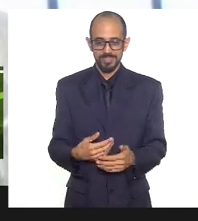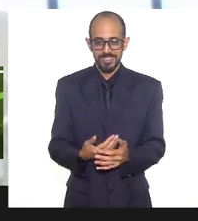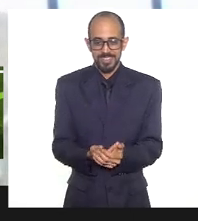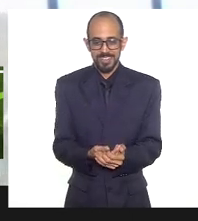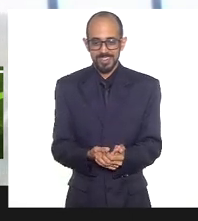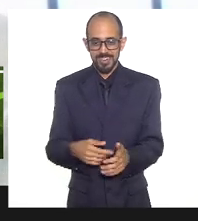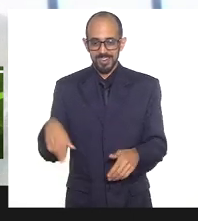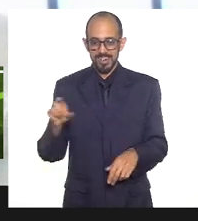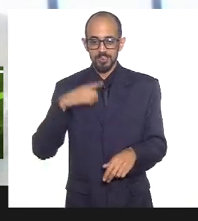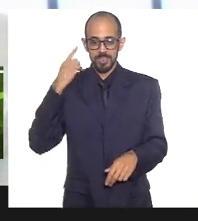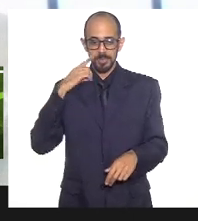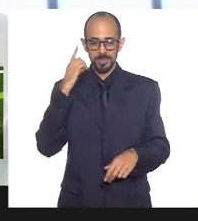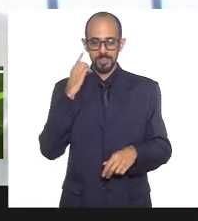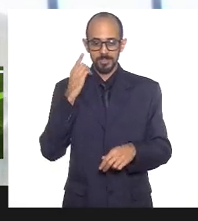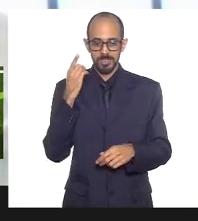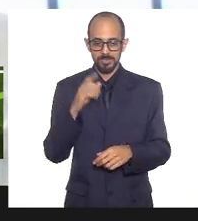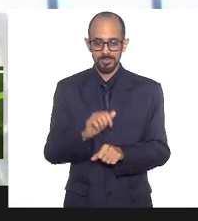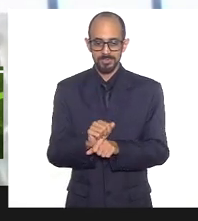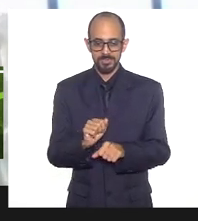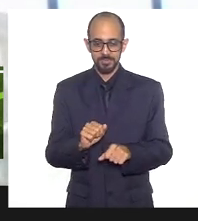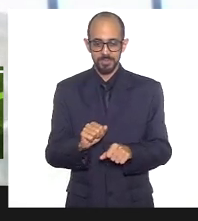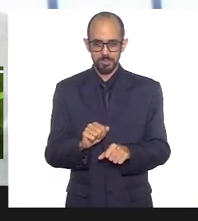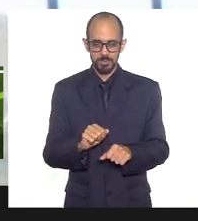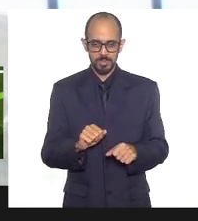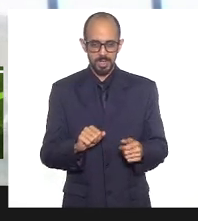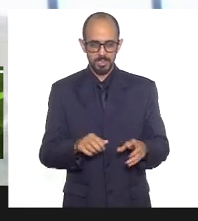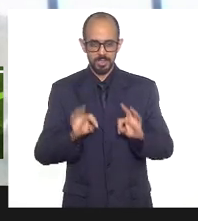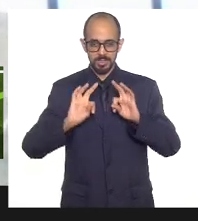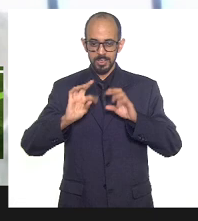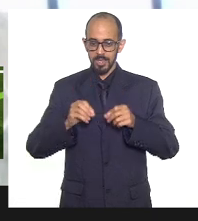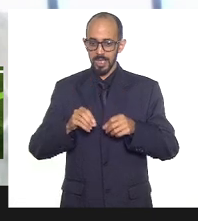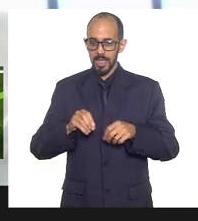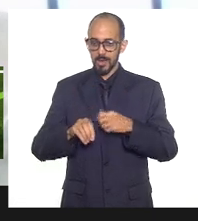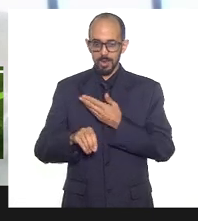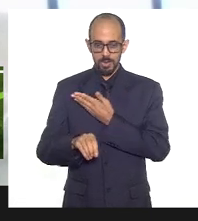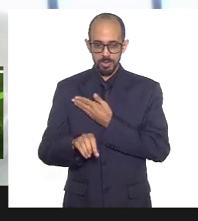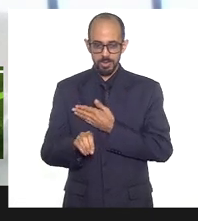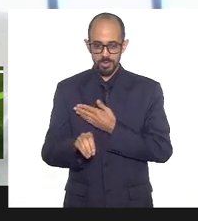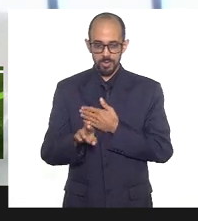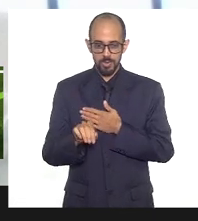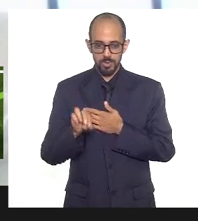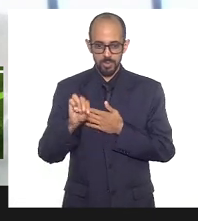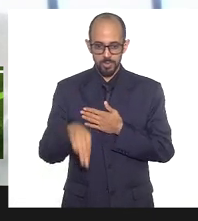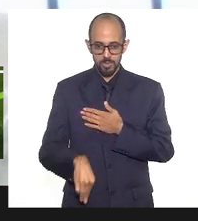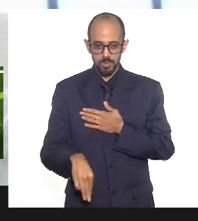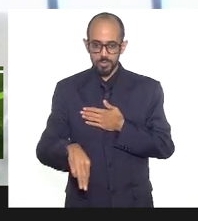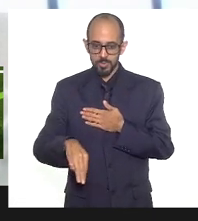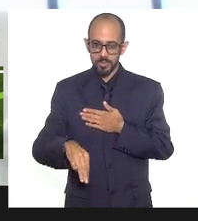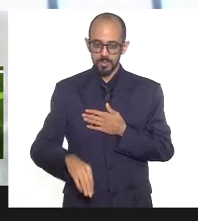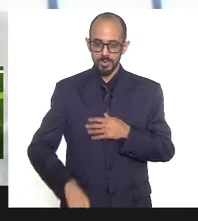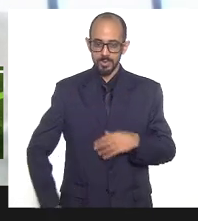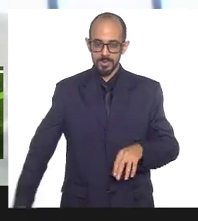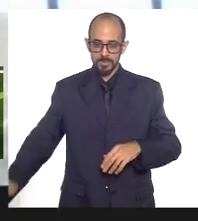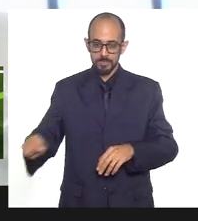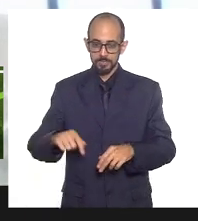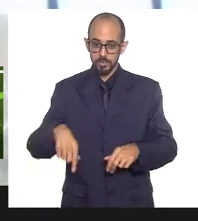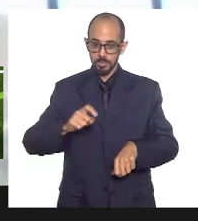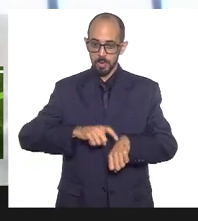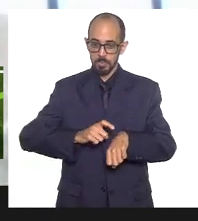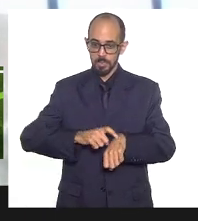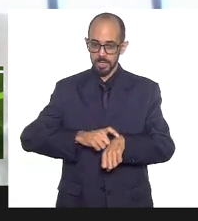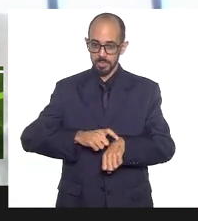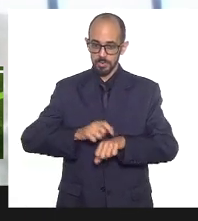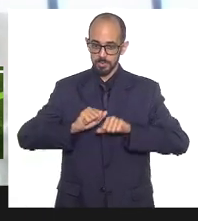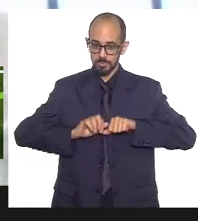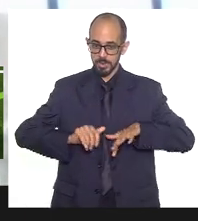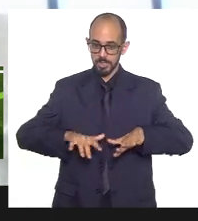a deputada e todas as mulheres que estão no Orum, me chamaram para a luta de novo. No momento pandêmico,